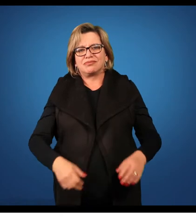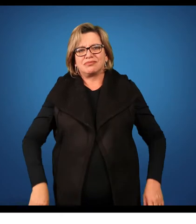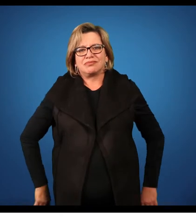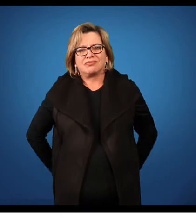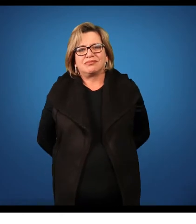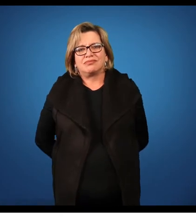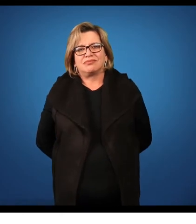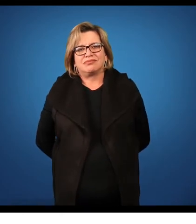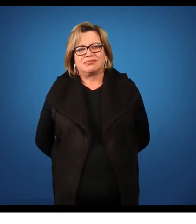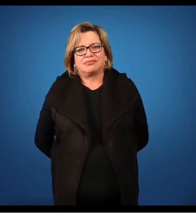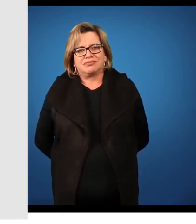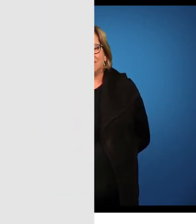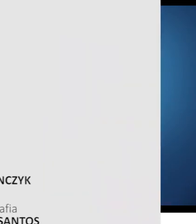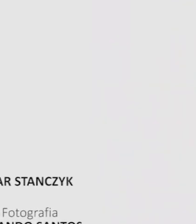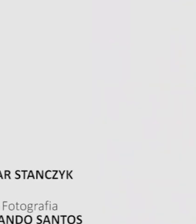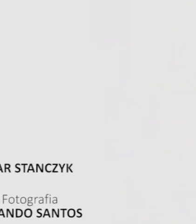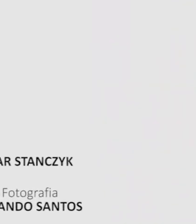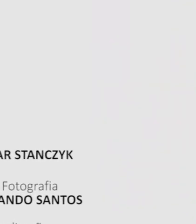A gente consegue ver aí